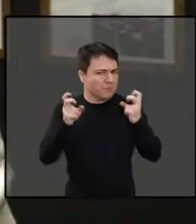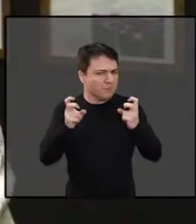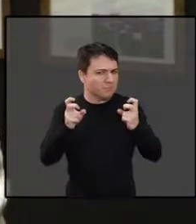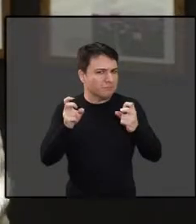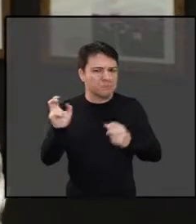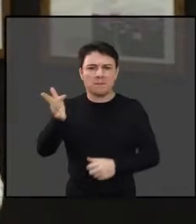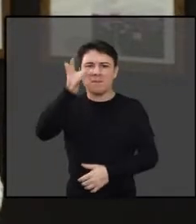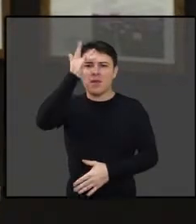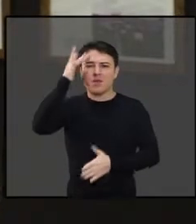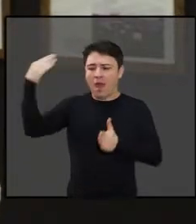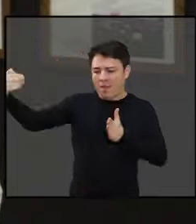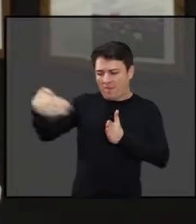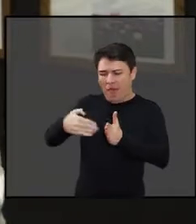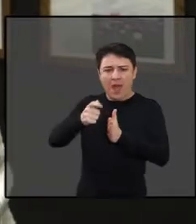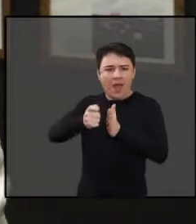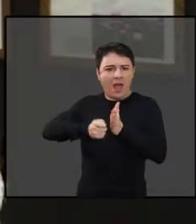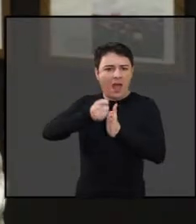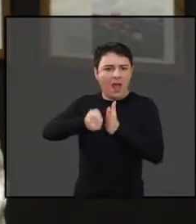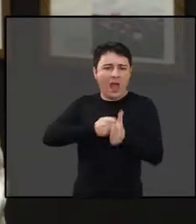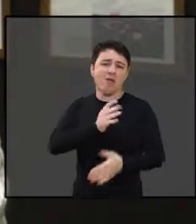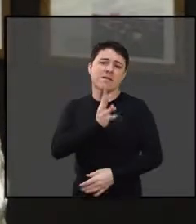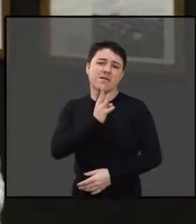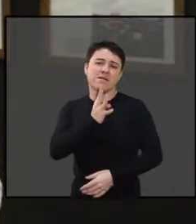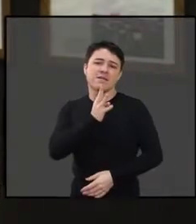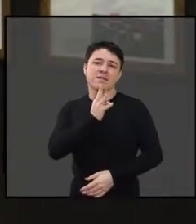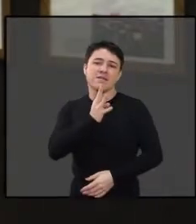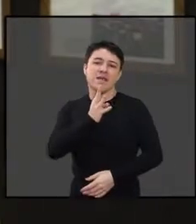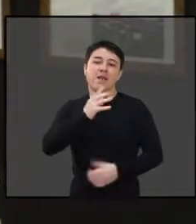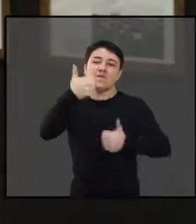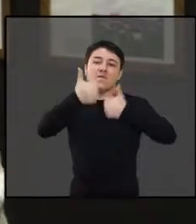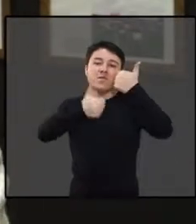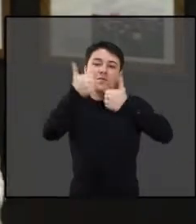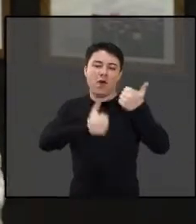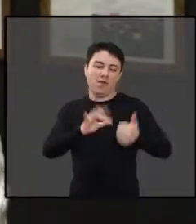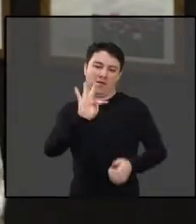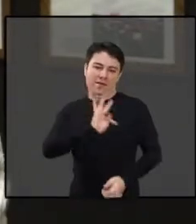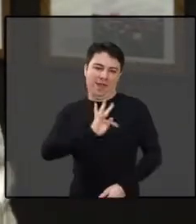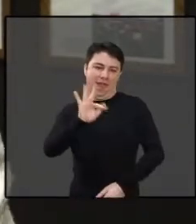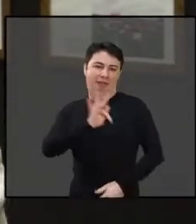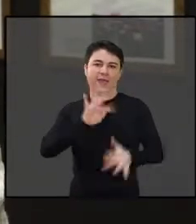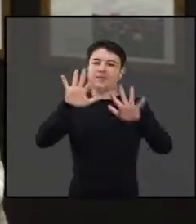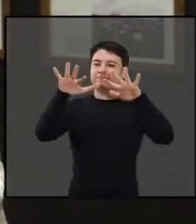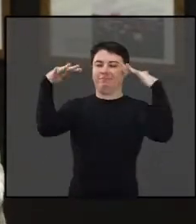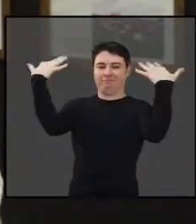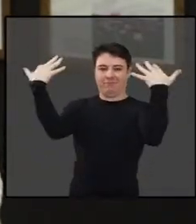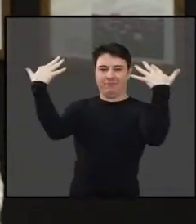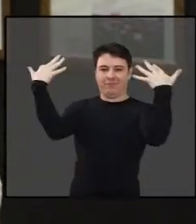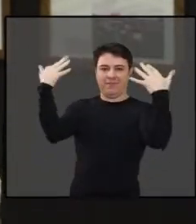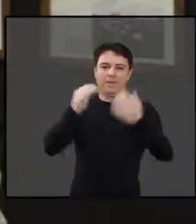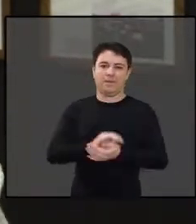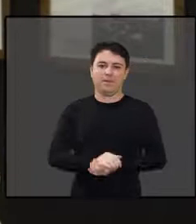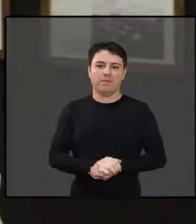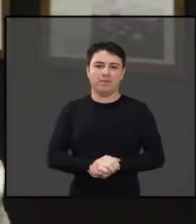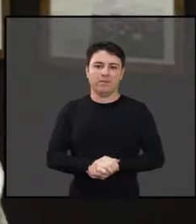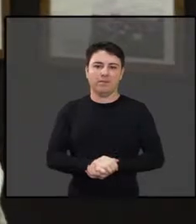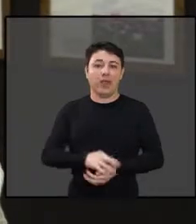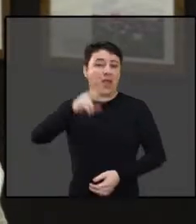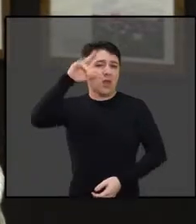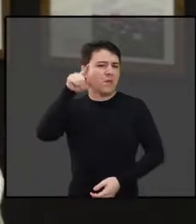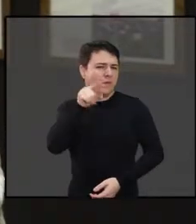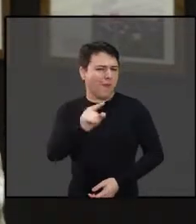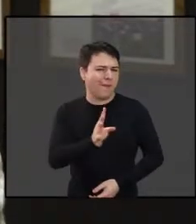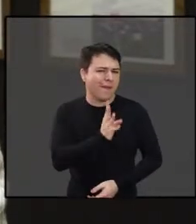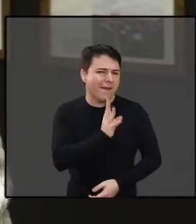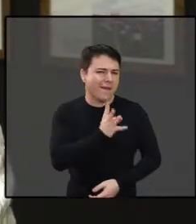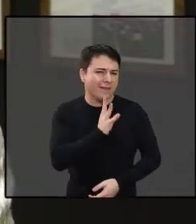ouvindo? Quem será que vem por aí? A Ferrinha, claro. Como pensar em Araraquara sem falar da carroviária?